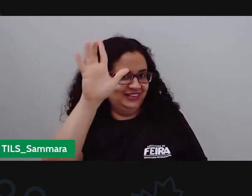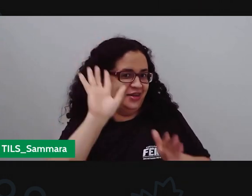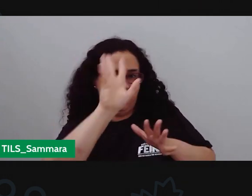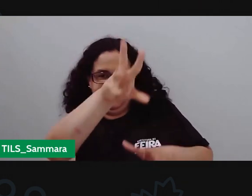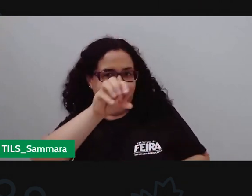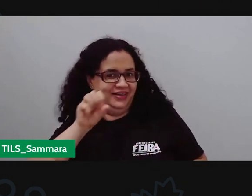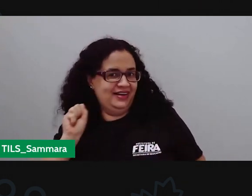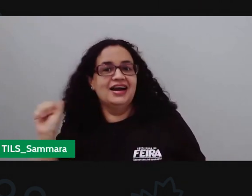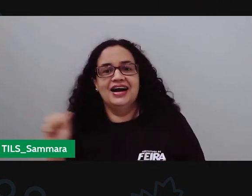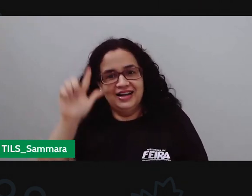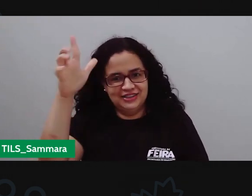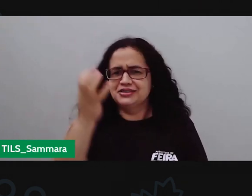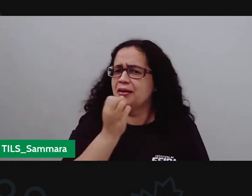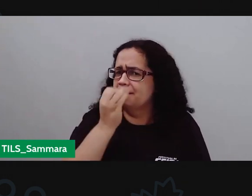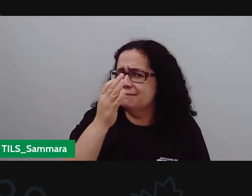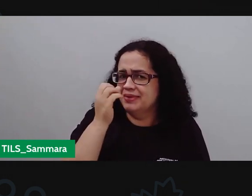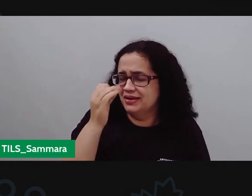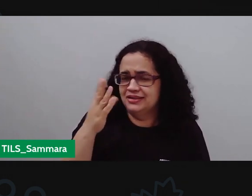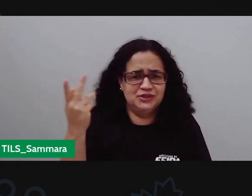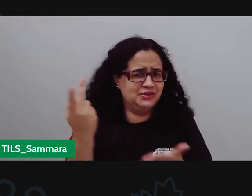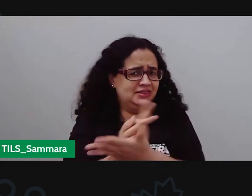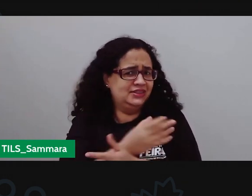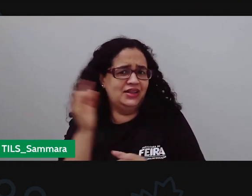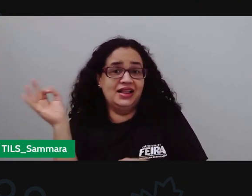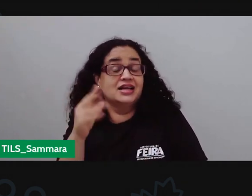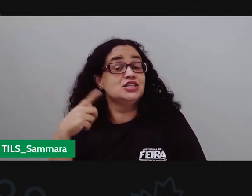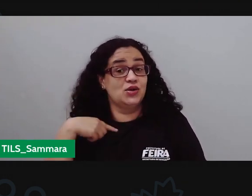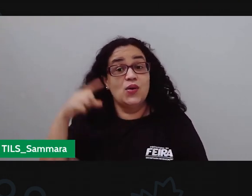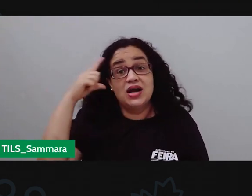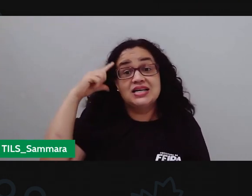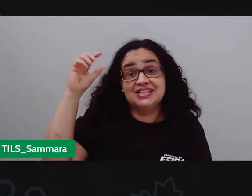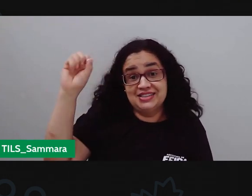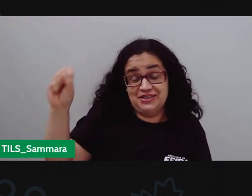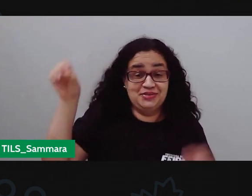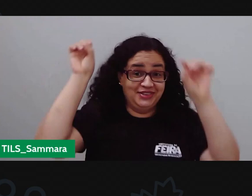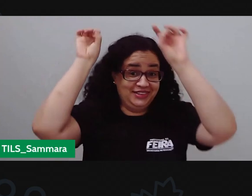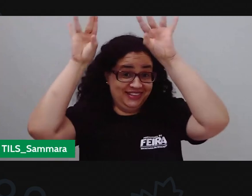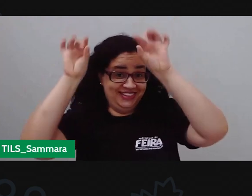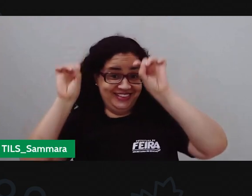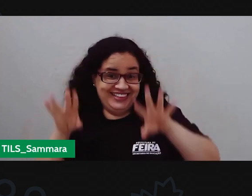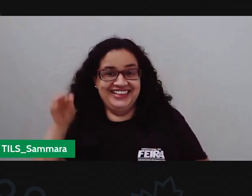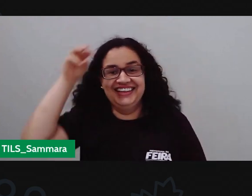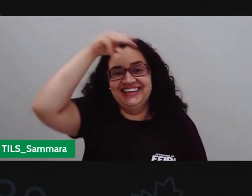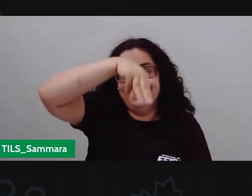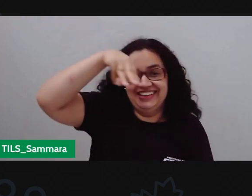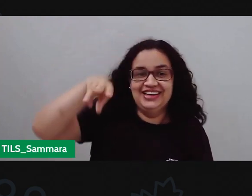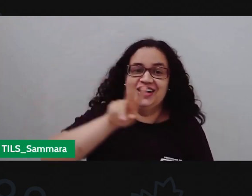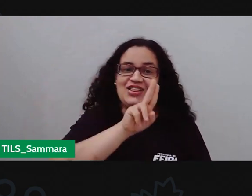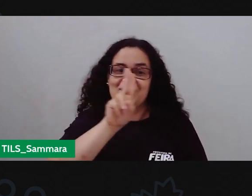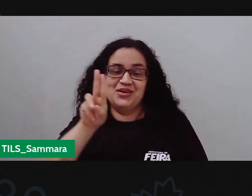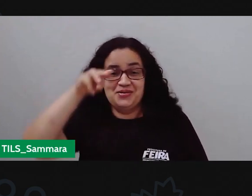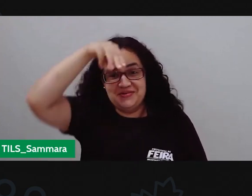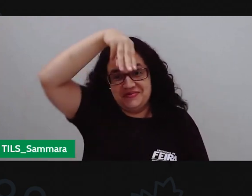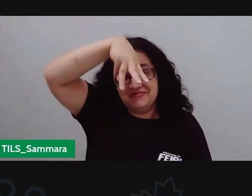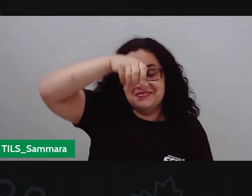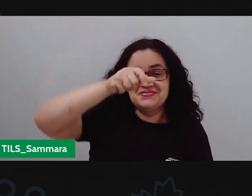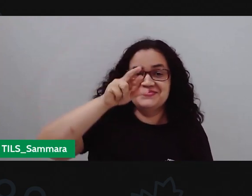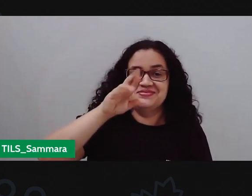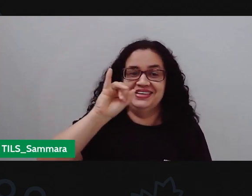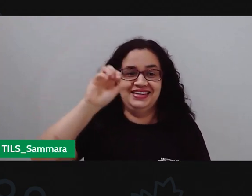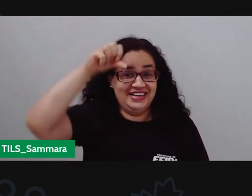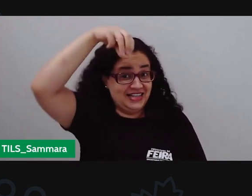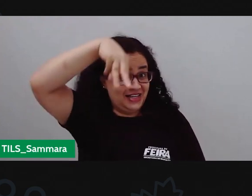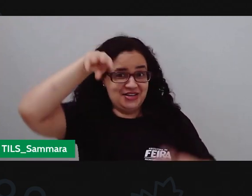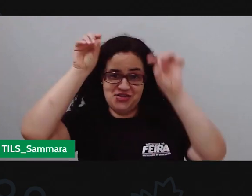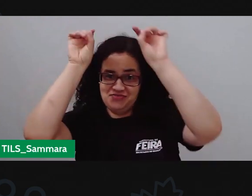viu gente? Anderson tá bem, não aconteceu nada com ele. Essa é Samara, Samara muito chique, com dois M's, tá? Meu nome é Maria, com M's, só que eu não sou tão